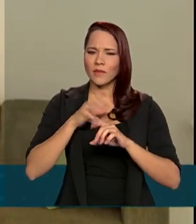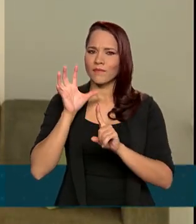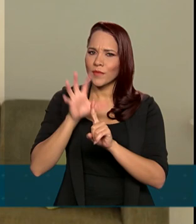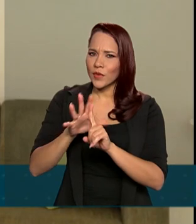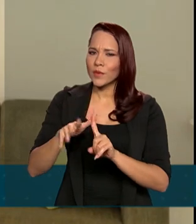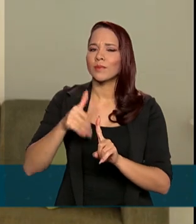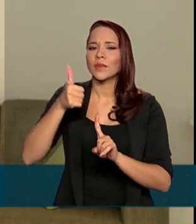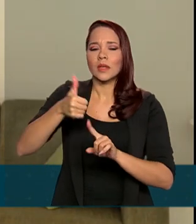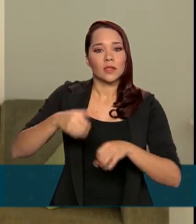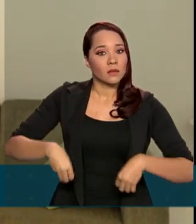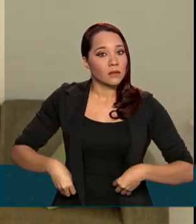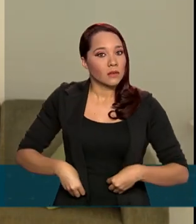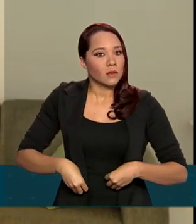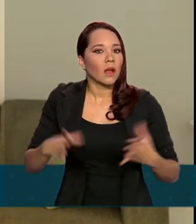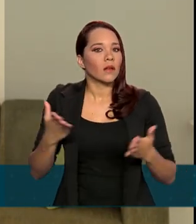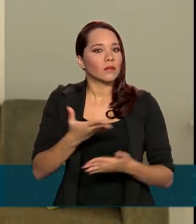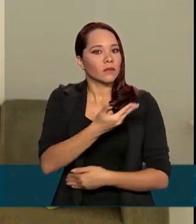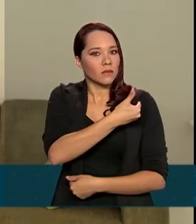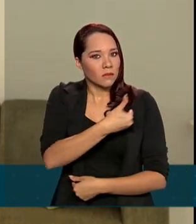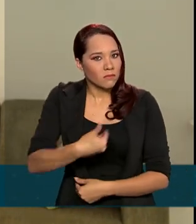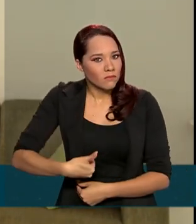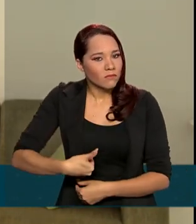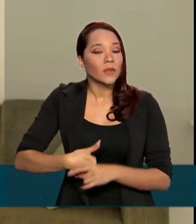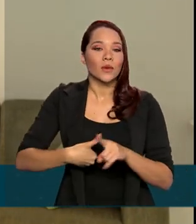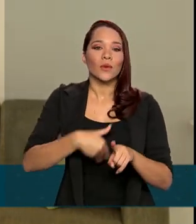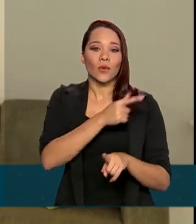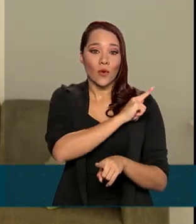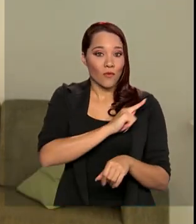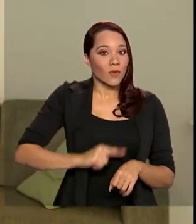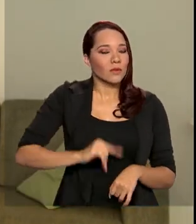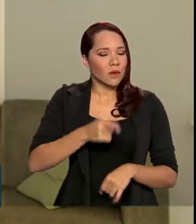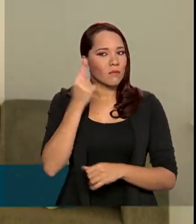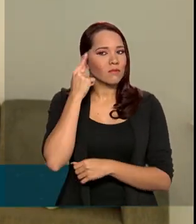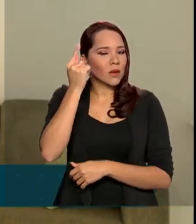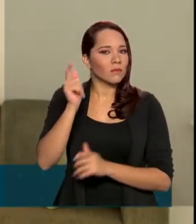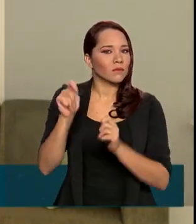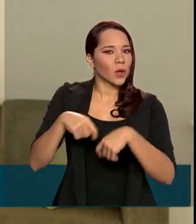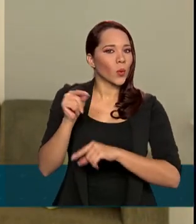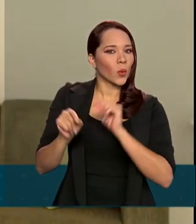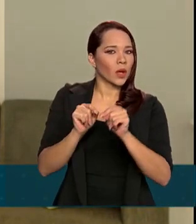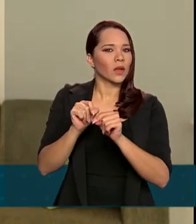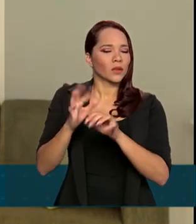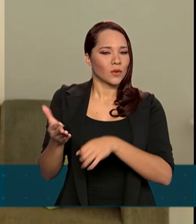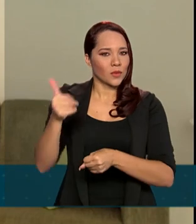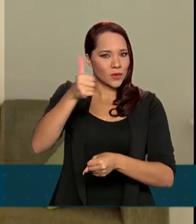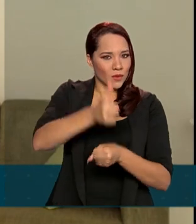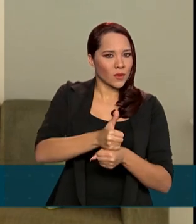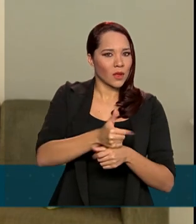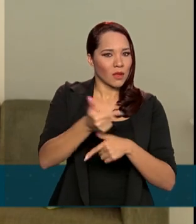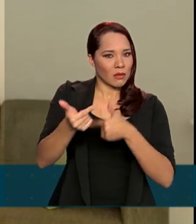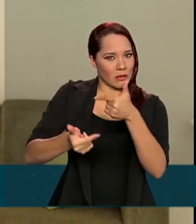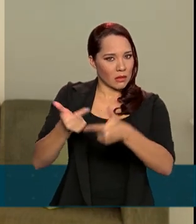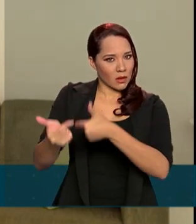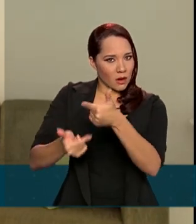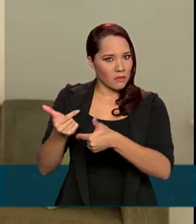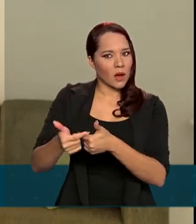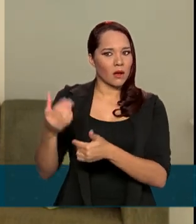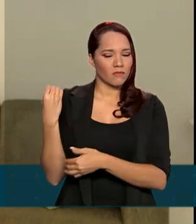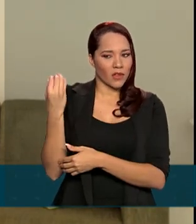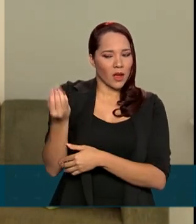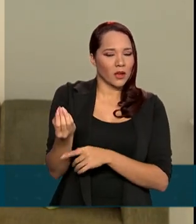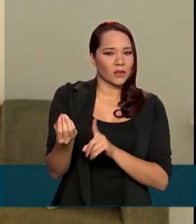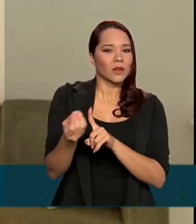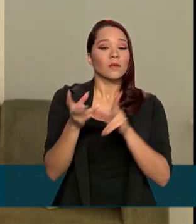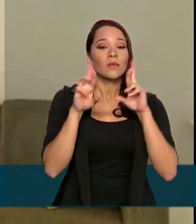sobre os gastos públicos. Com isso, o governo já pensa na possibilidade de substituir parte das viagens